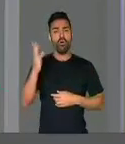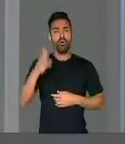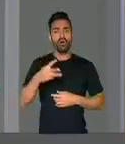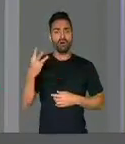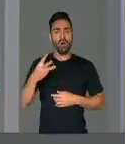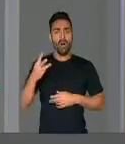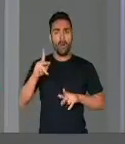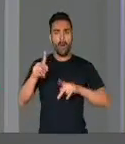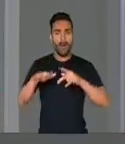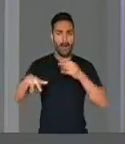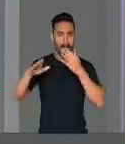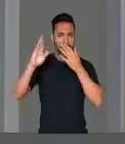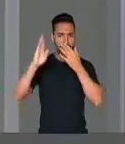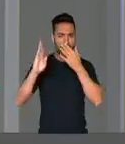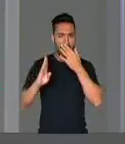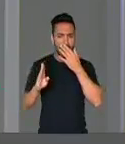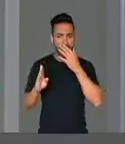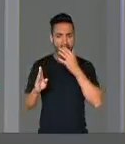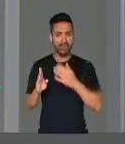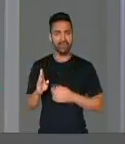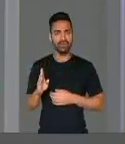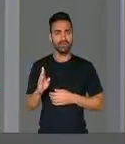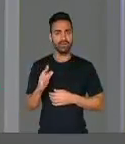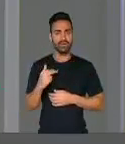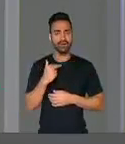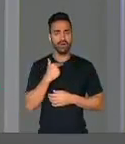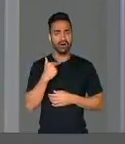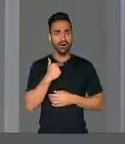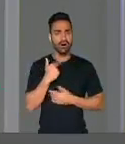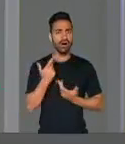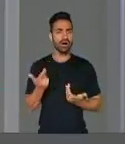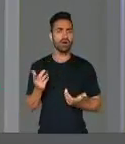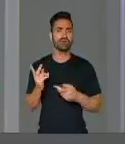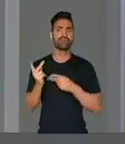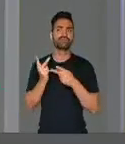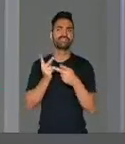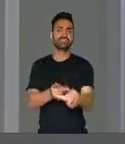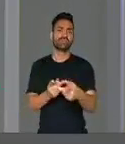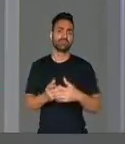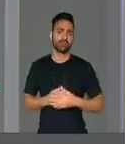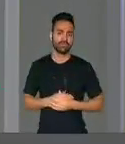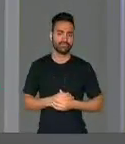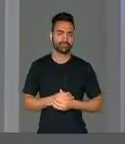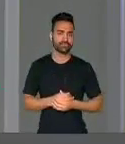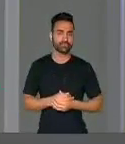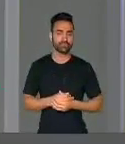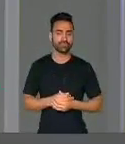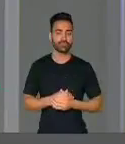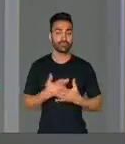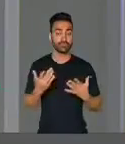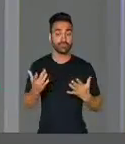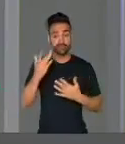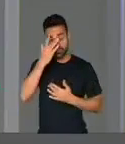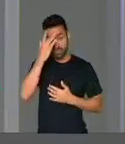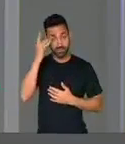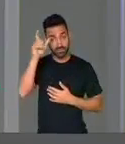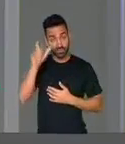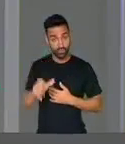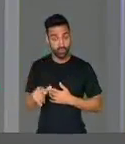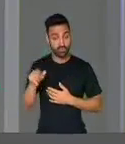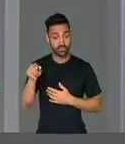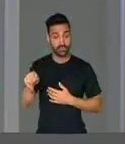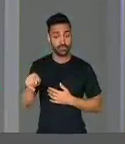população brasileira não pudesse fazer aquela visita e ali homens doutos